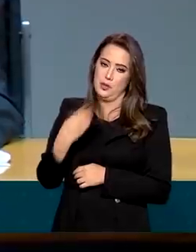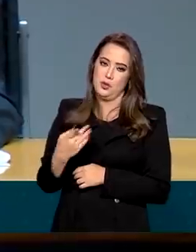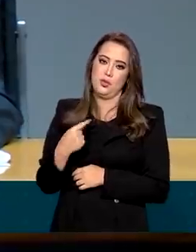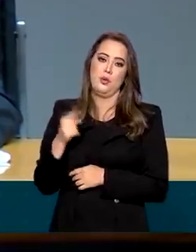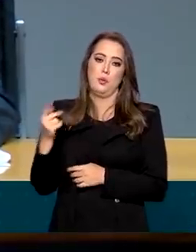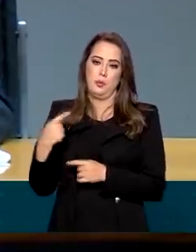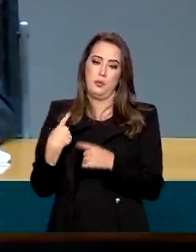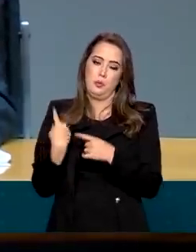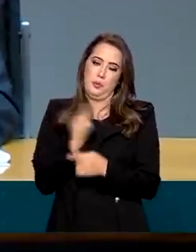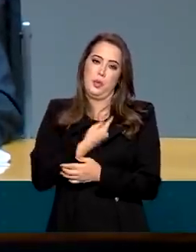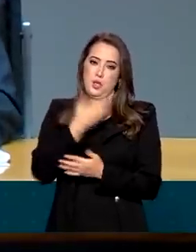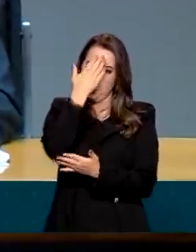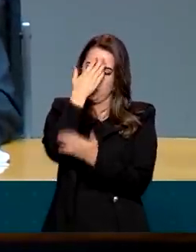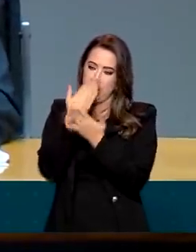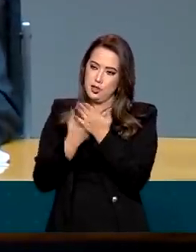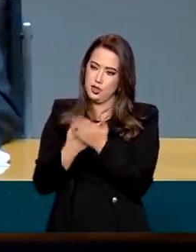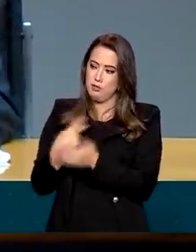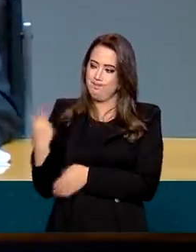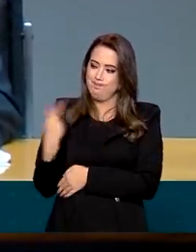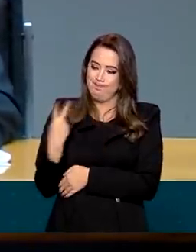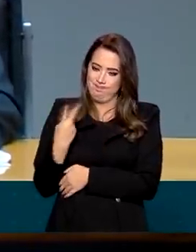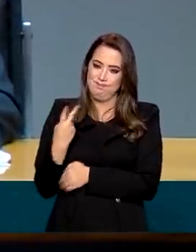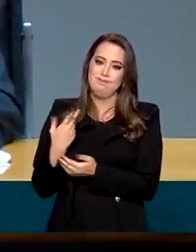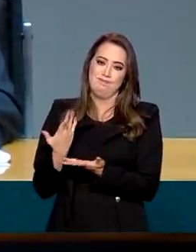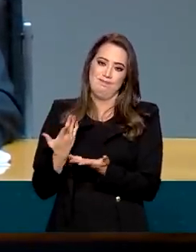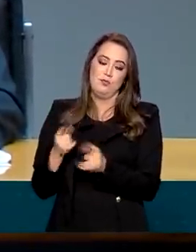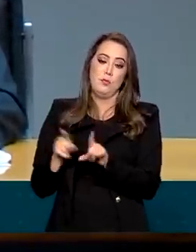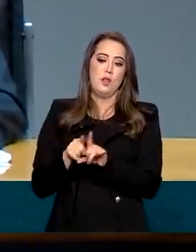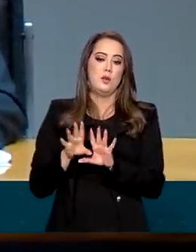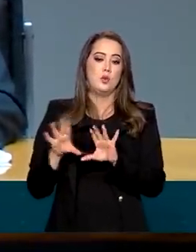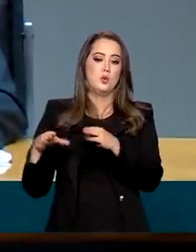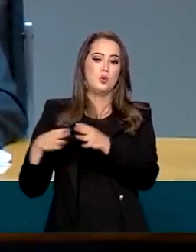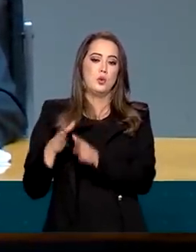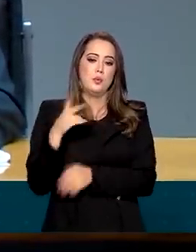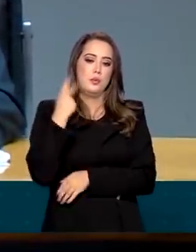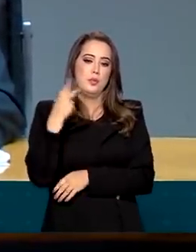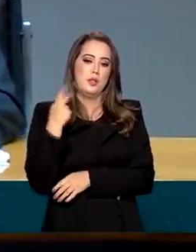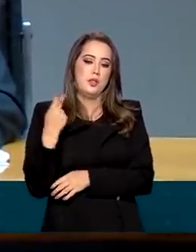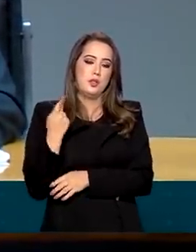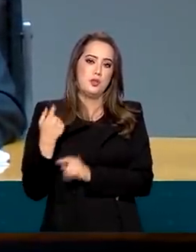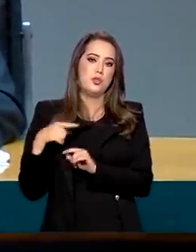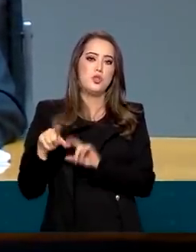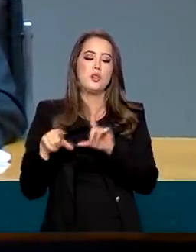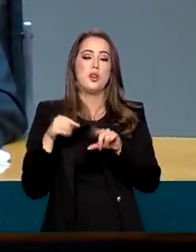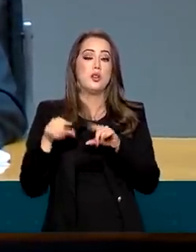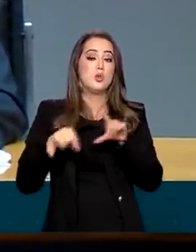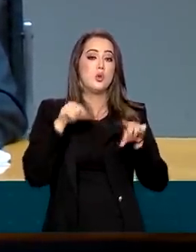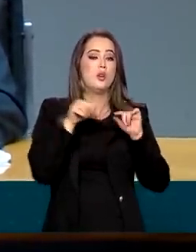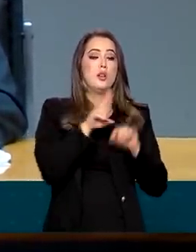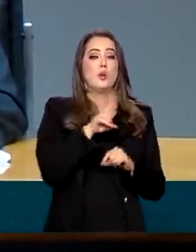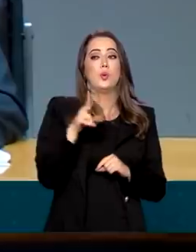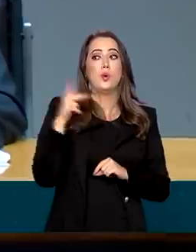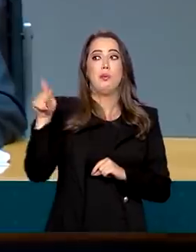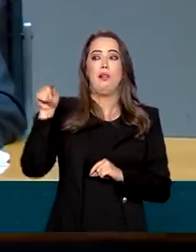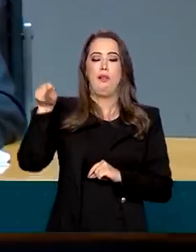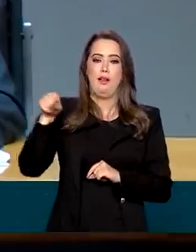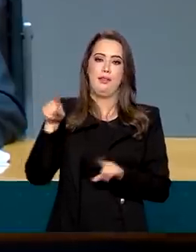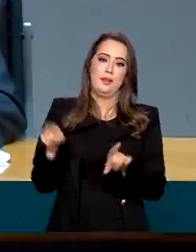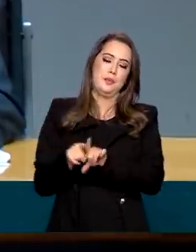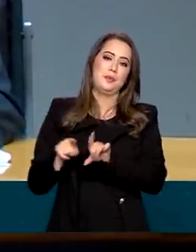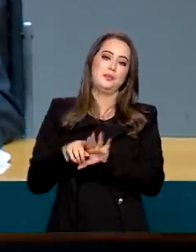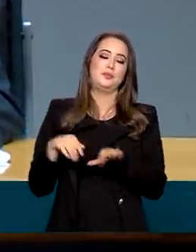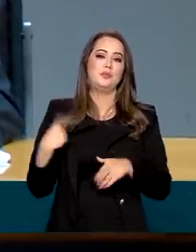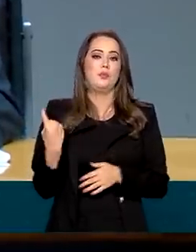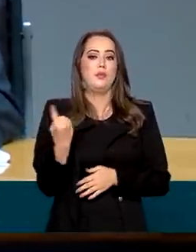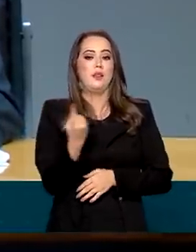eu confio nele, mas sei que muita gente da ala política andou oferecendo o nome e fazendo pescaria, inclusive lá. Então,